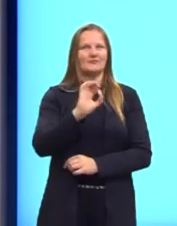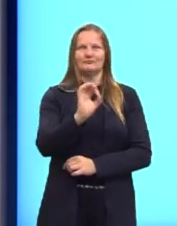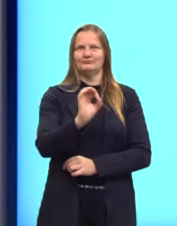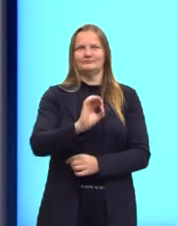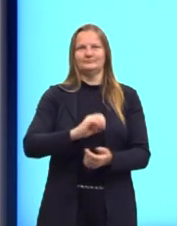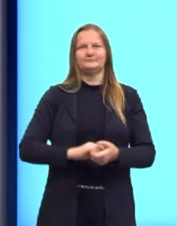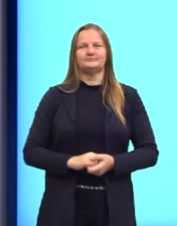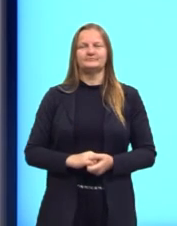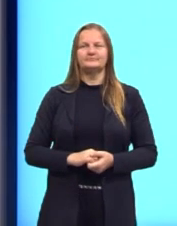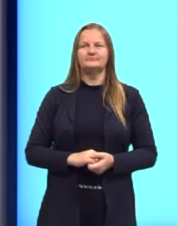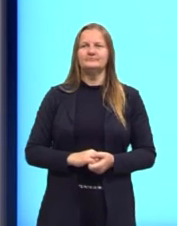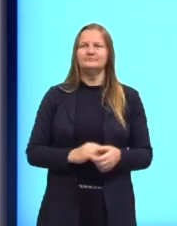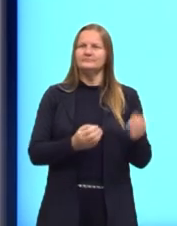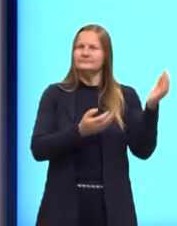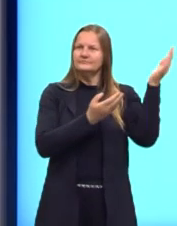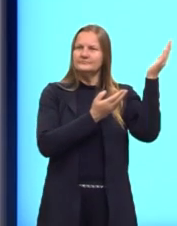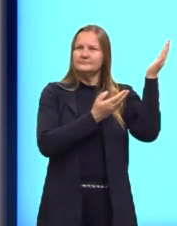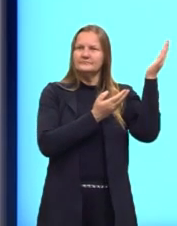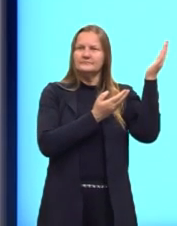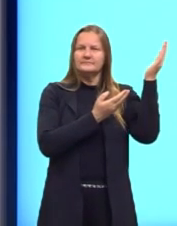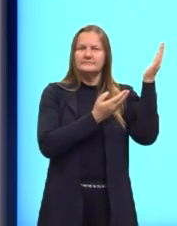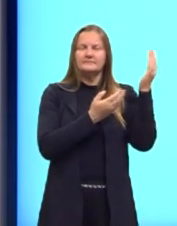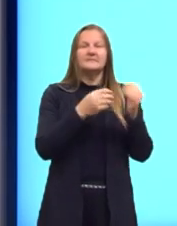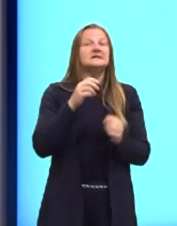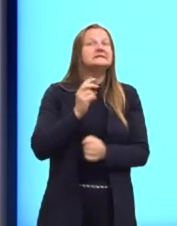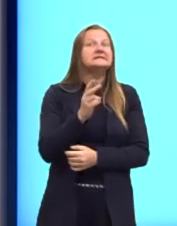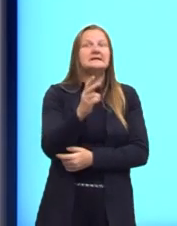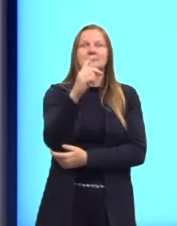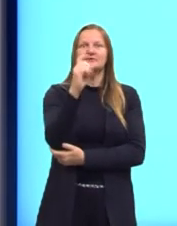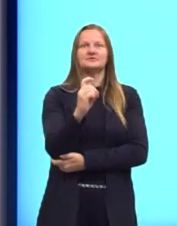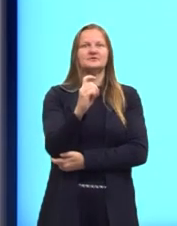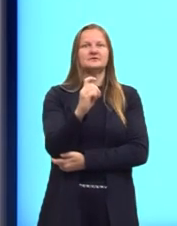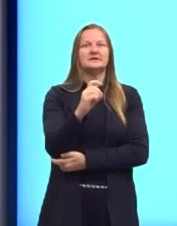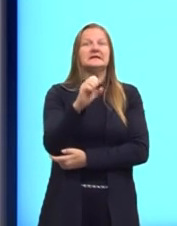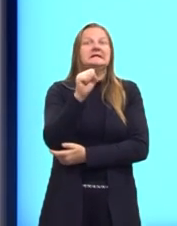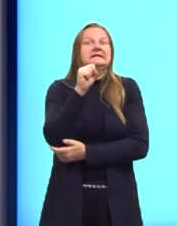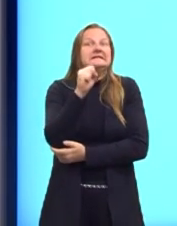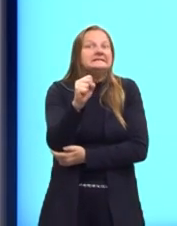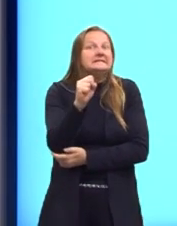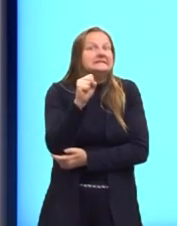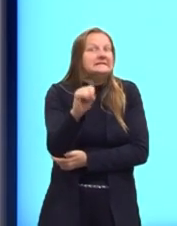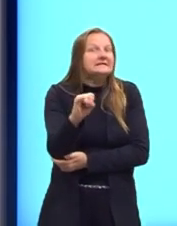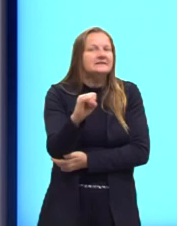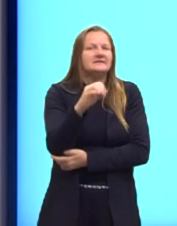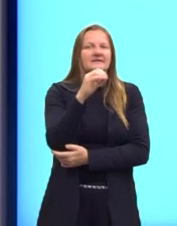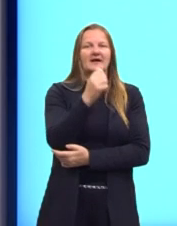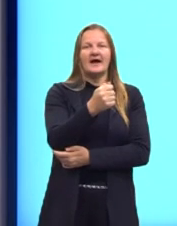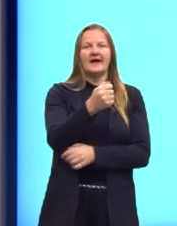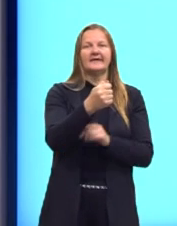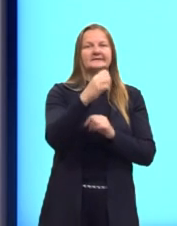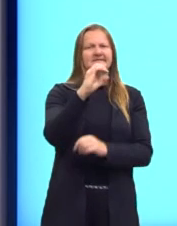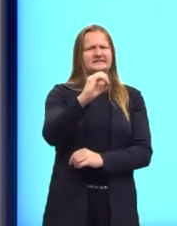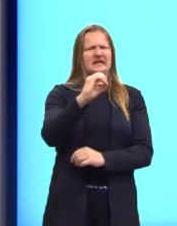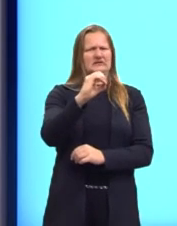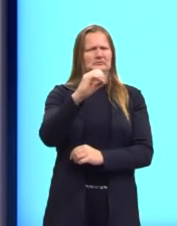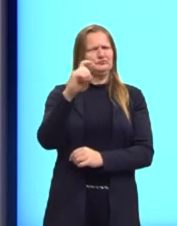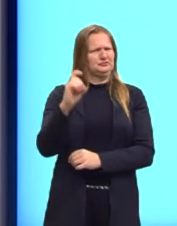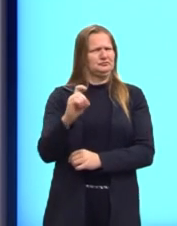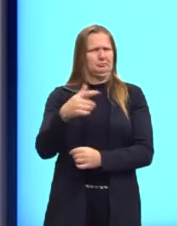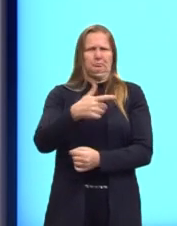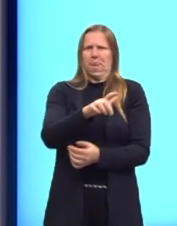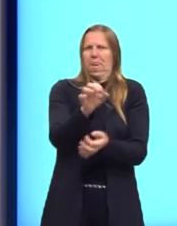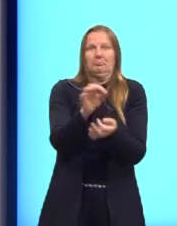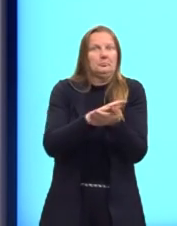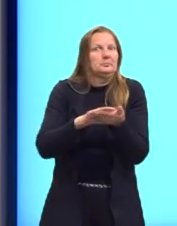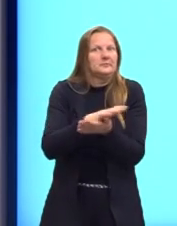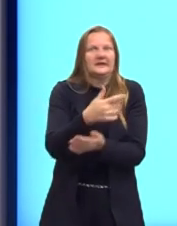nós chamamos de coeficiente, sempre vai existir o x. Mas se o a for zero, nós teríamos 0x, né? Então não é